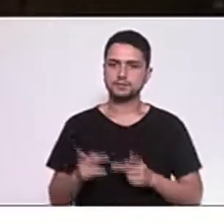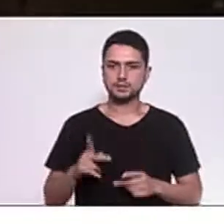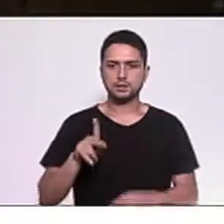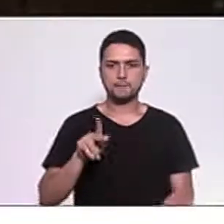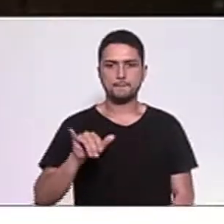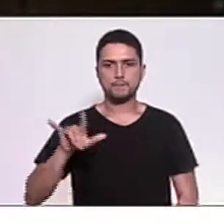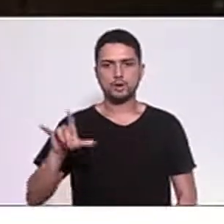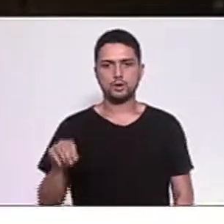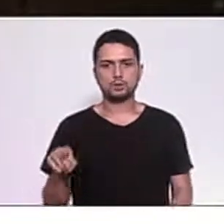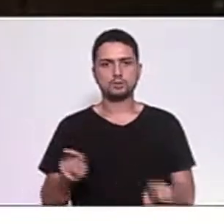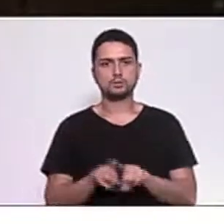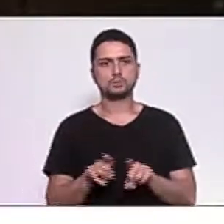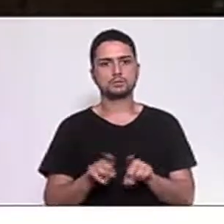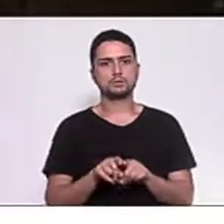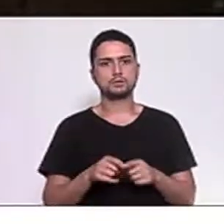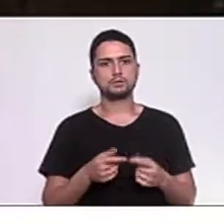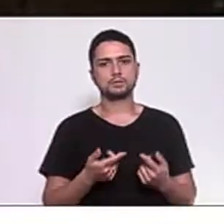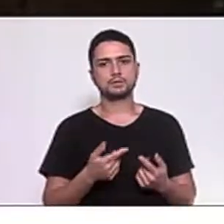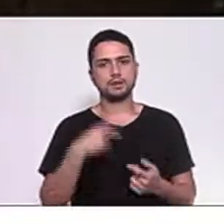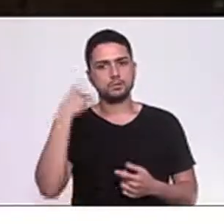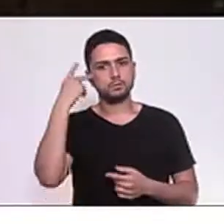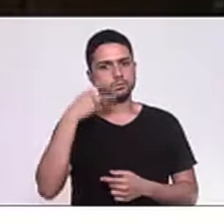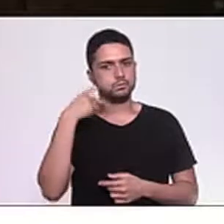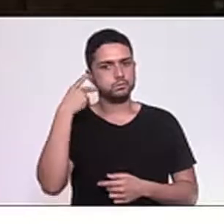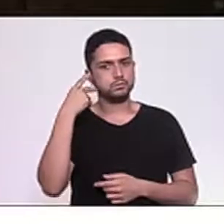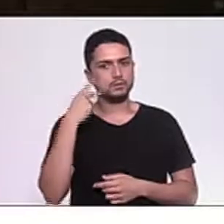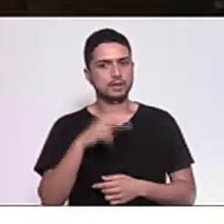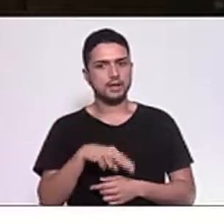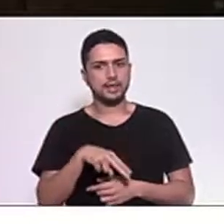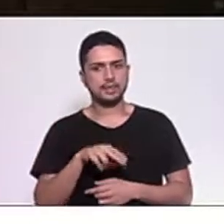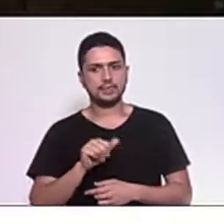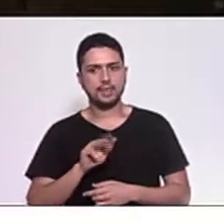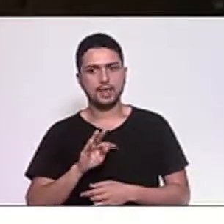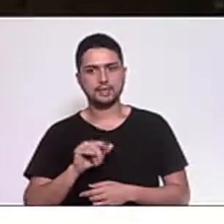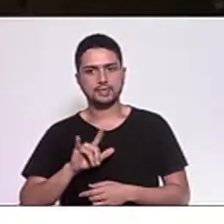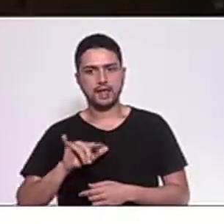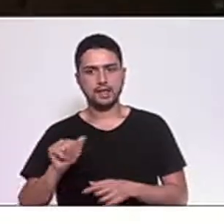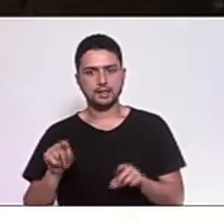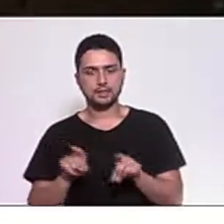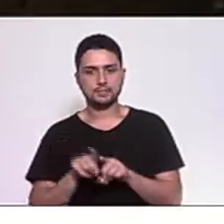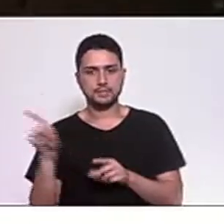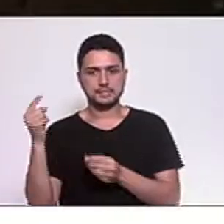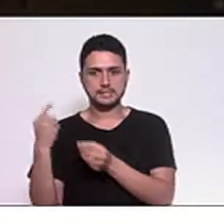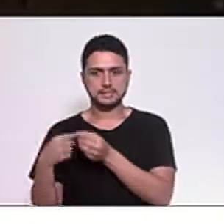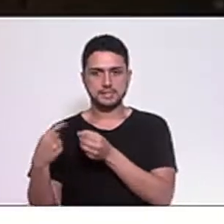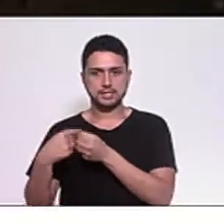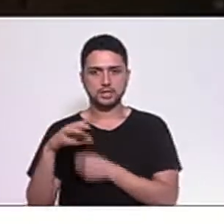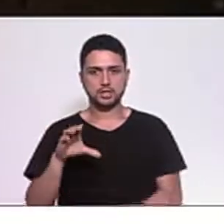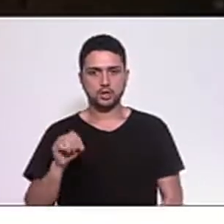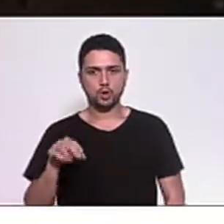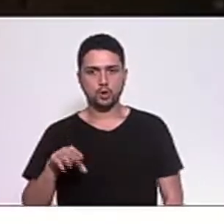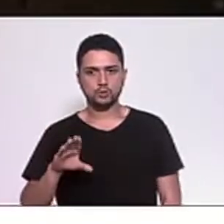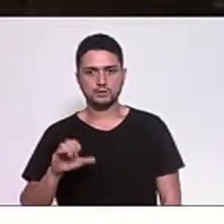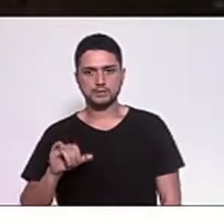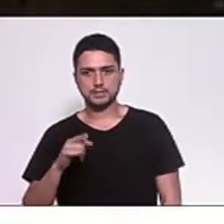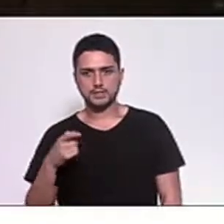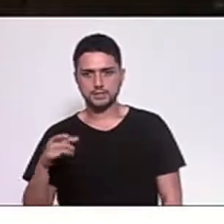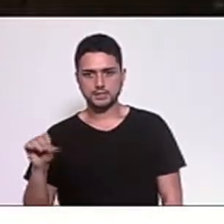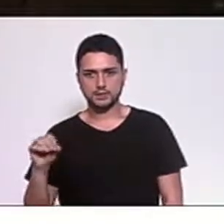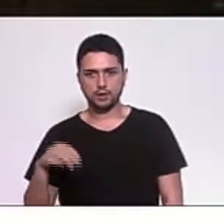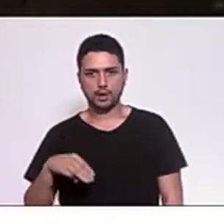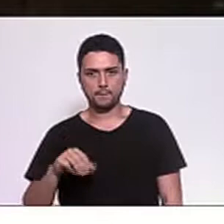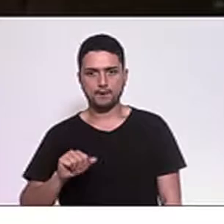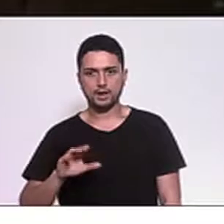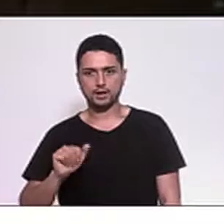eu vou receber a visita da vereadora Natália, de Conceição de Macabu, para um próximo café. Agradecer que o